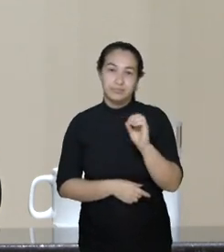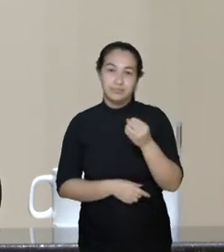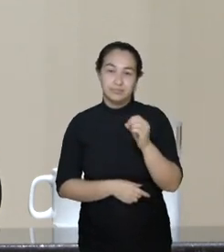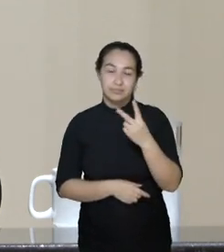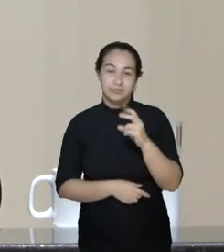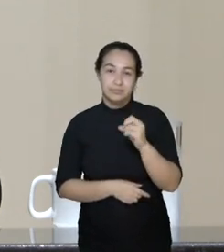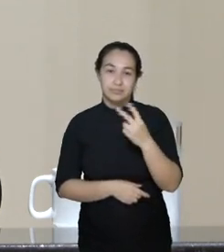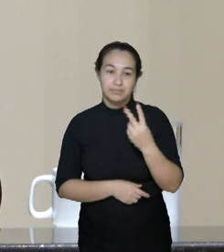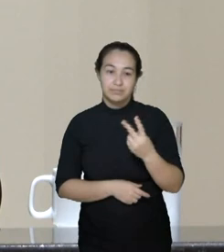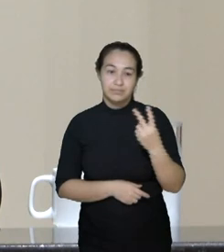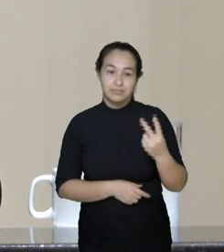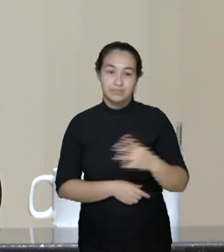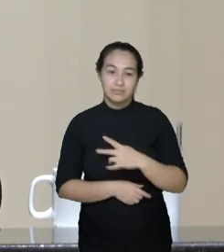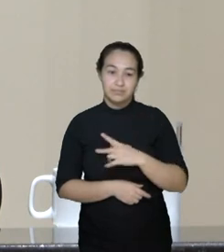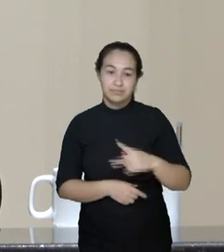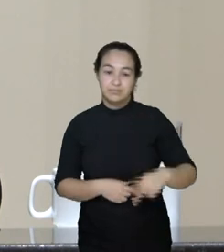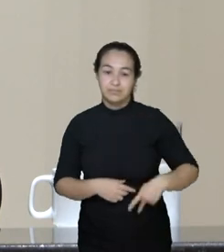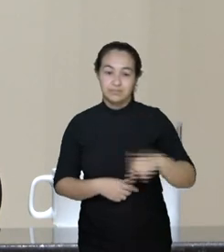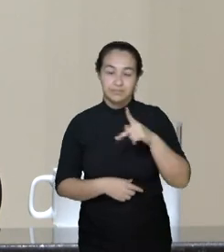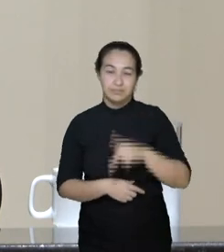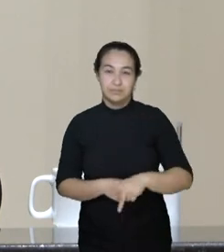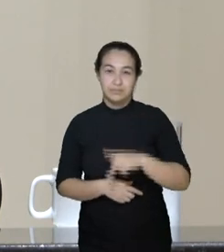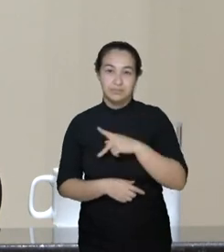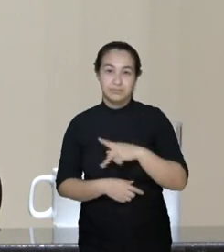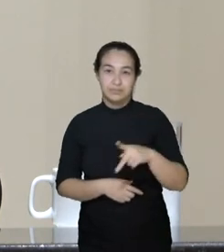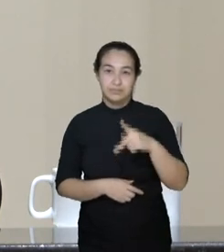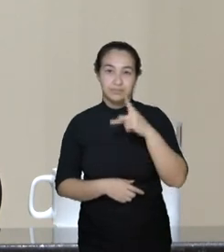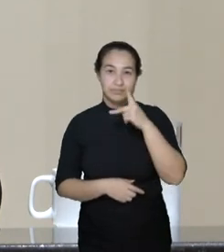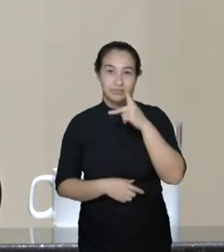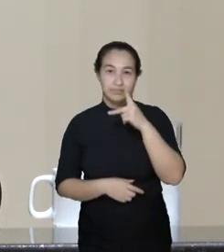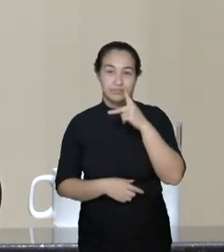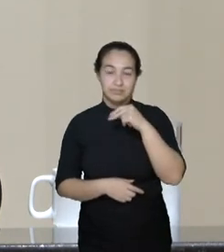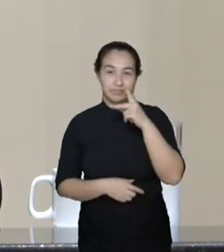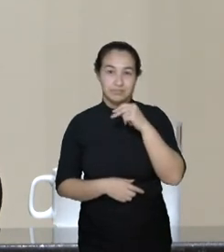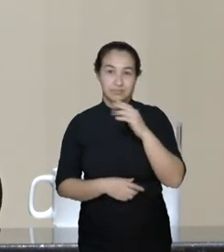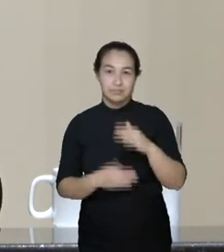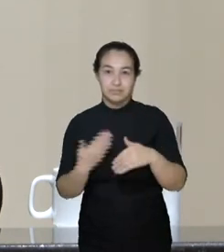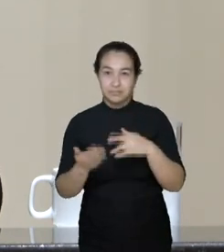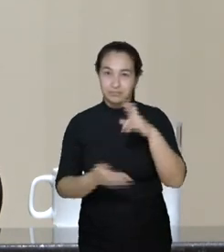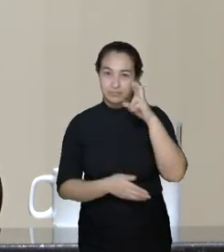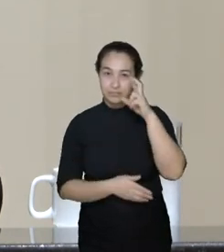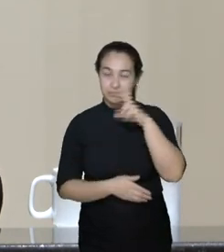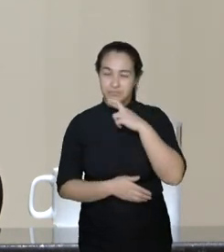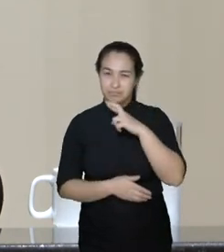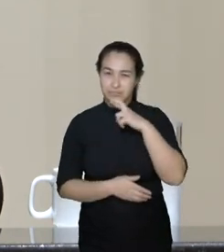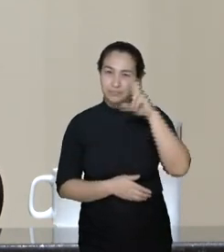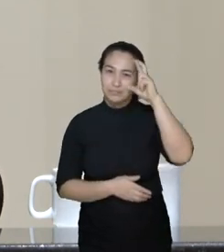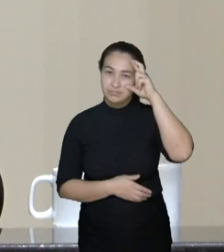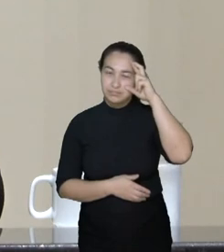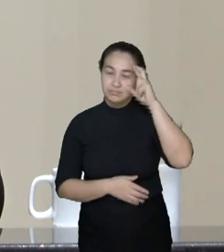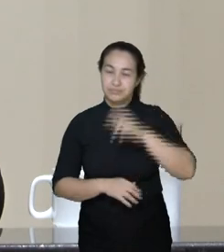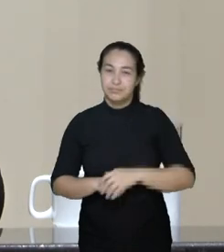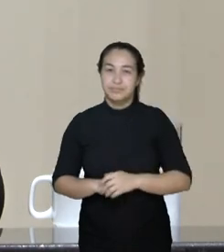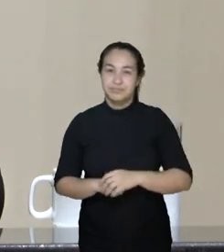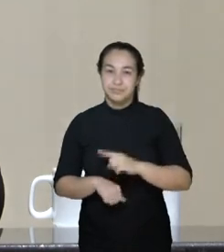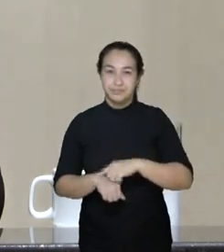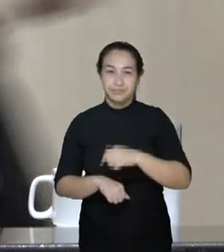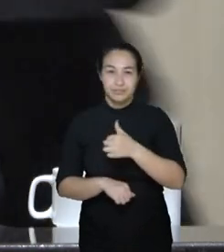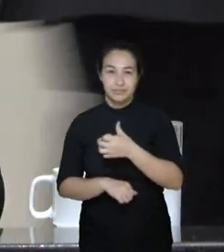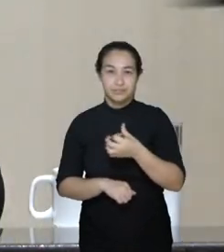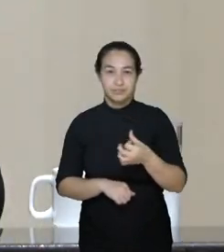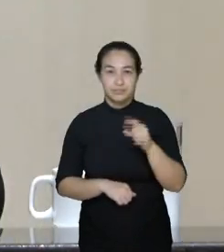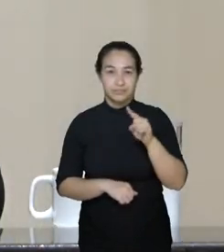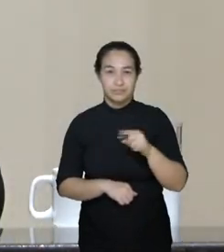Na presença, deputado Ken Nunes, da Secretaria, deputado Ricardo Alba e Rodrigo Minotto. Às 16 horas e 6 minutos, no dia